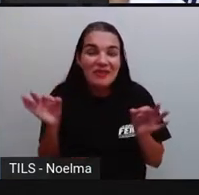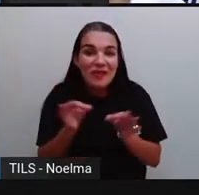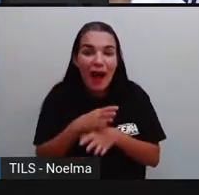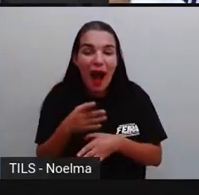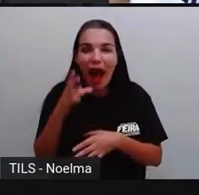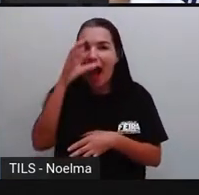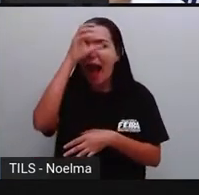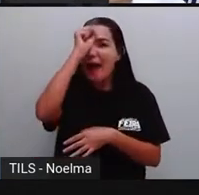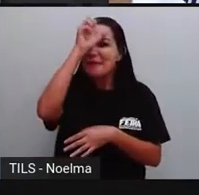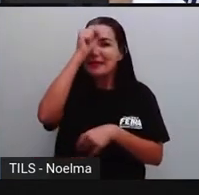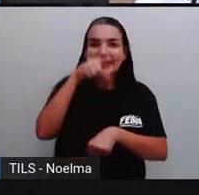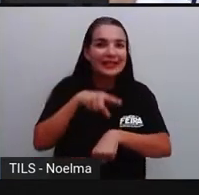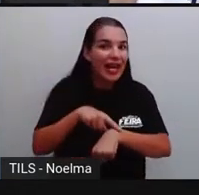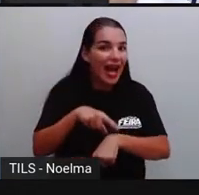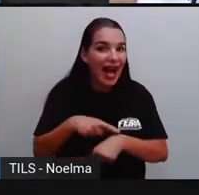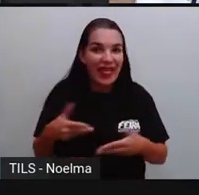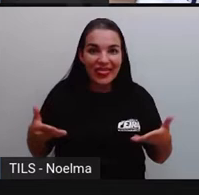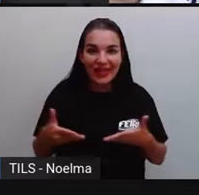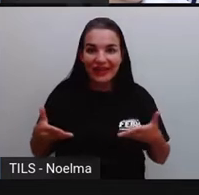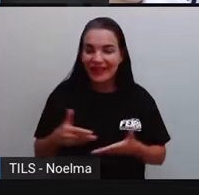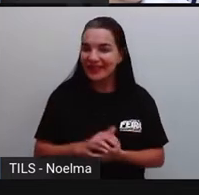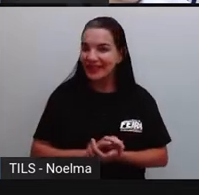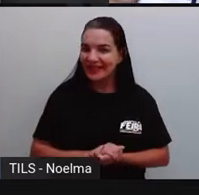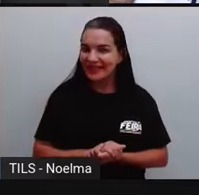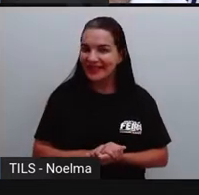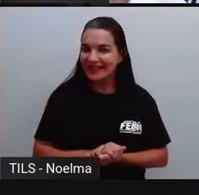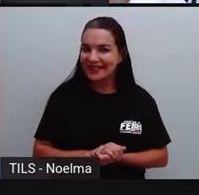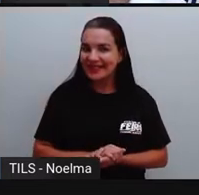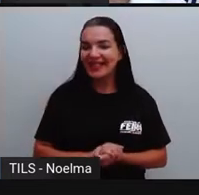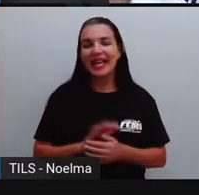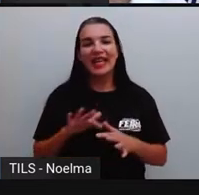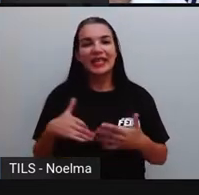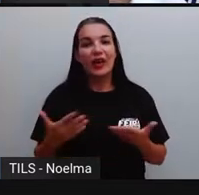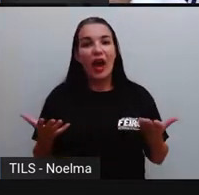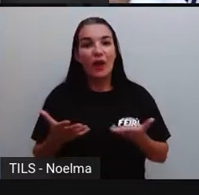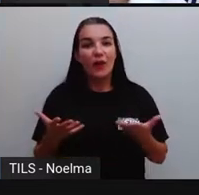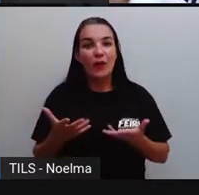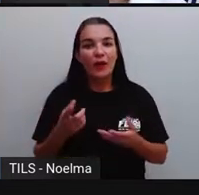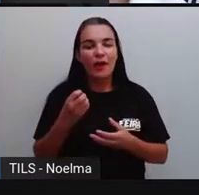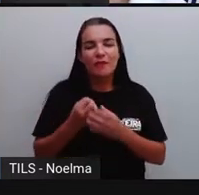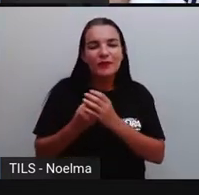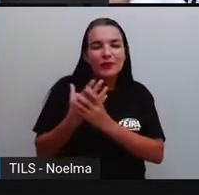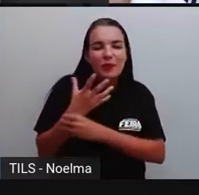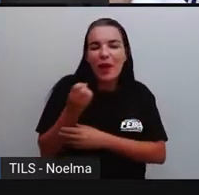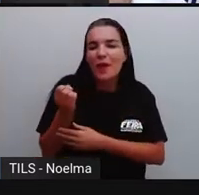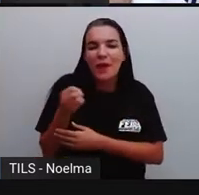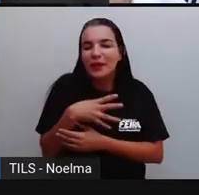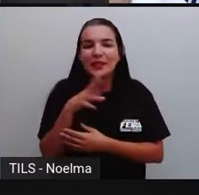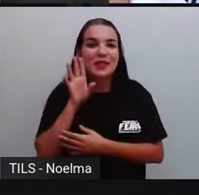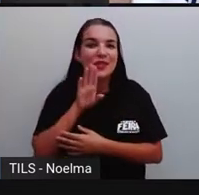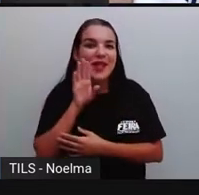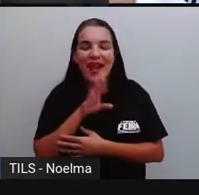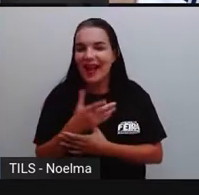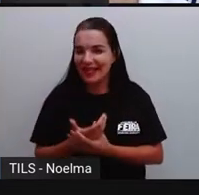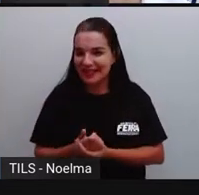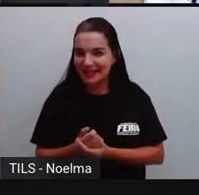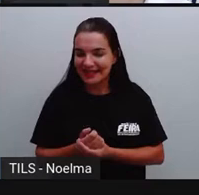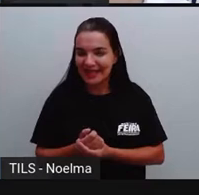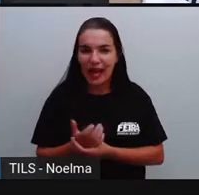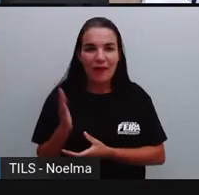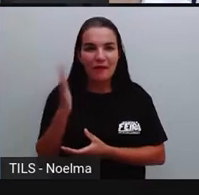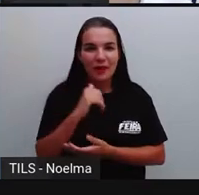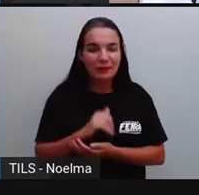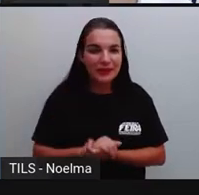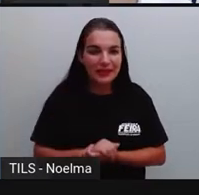momento de muita, muita aprendizagem? A gente vai descobrir um monte de coisas novas. E aí, quem está